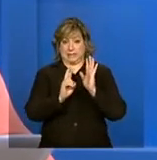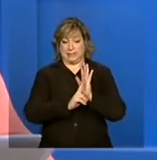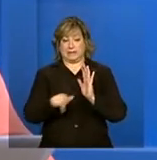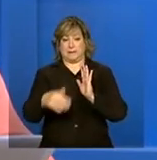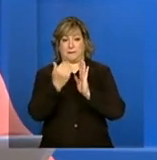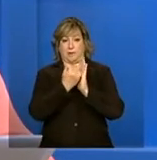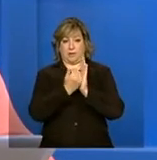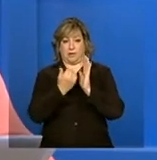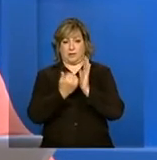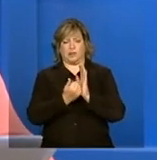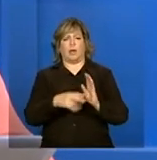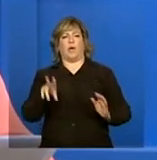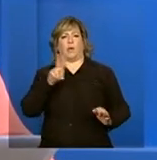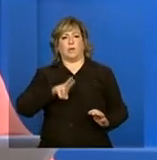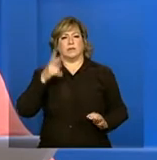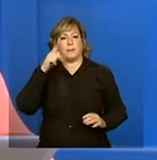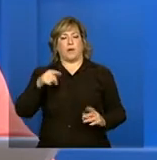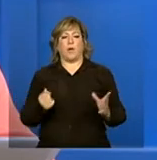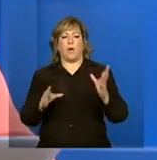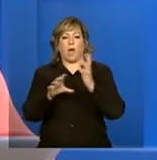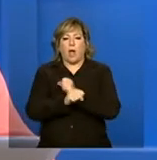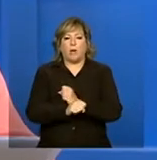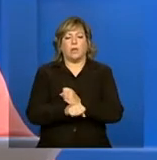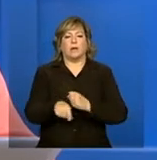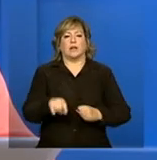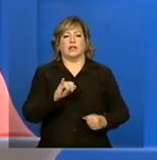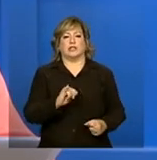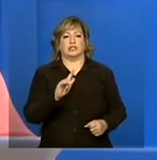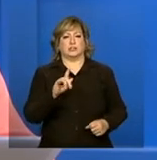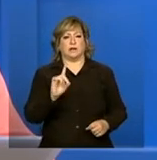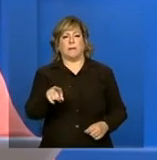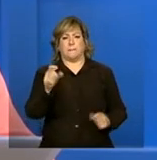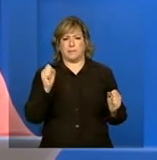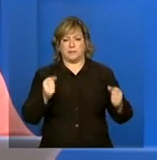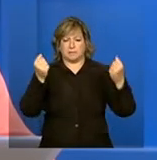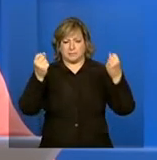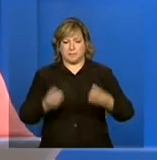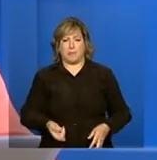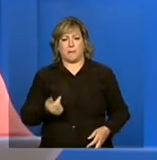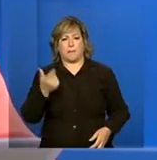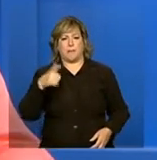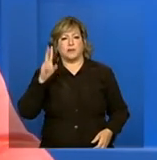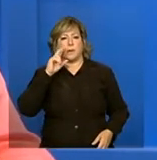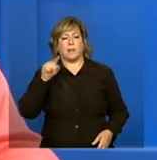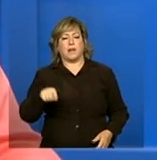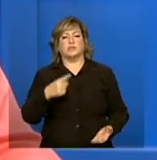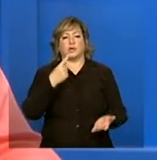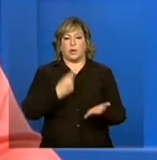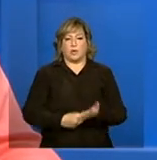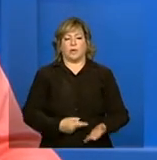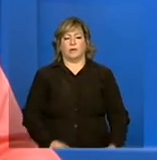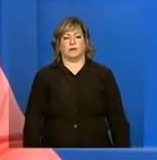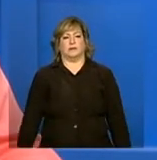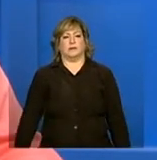são usadas para calcular o IGD. Vocês podem explicar um pouco mais sobre esses compromissos?